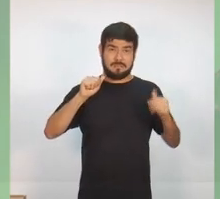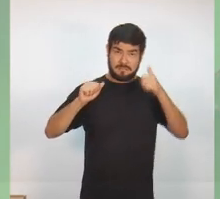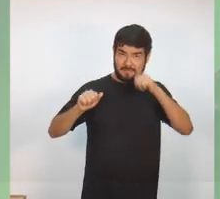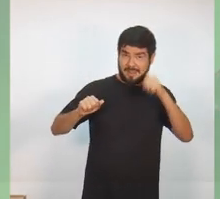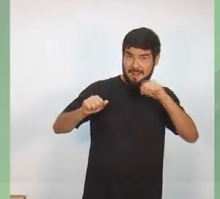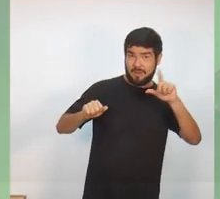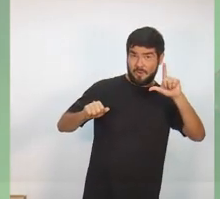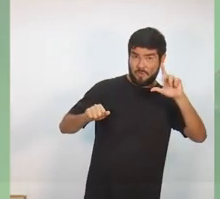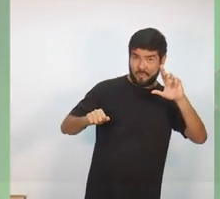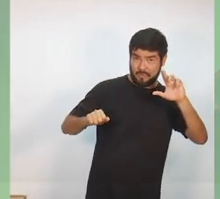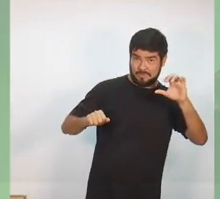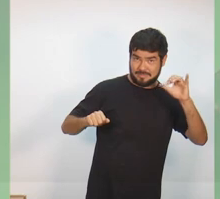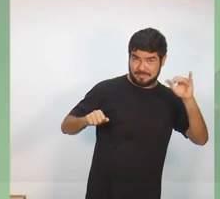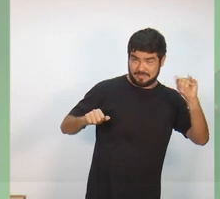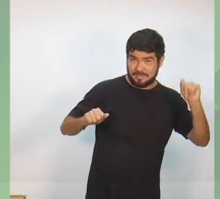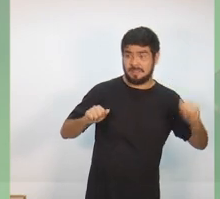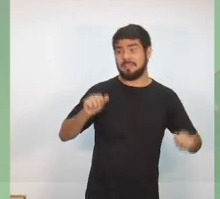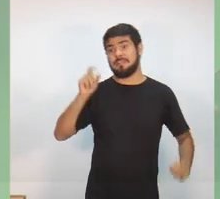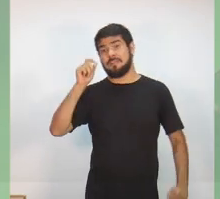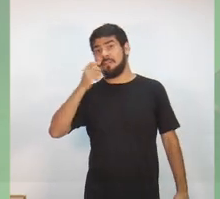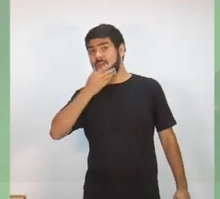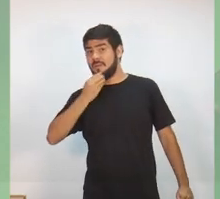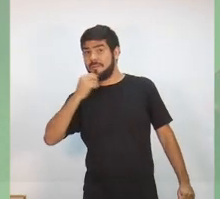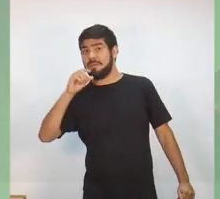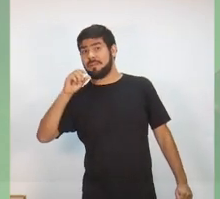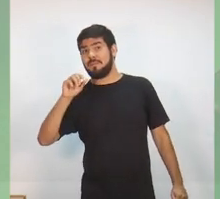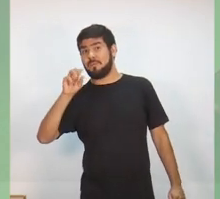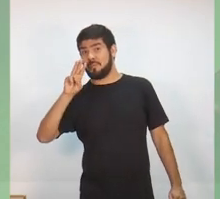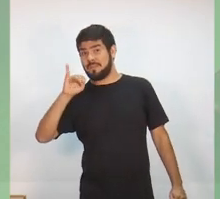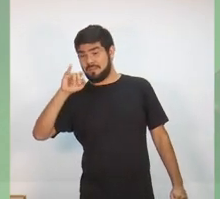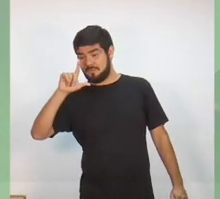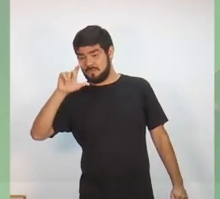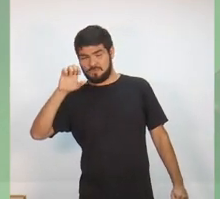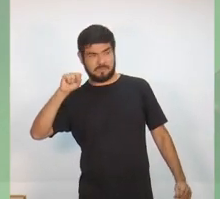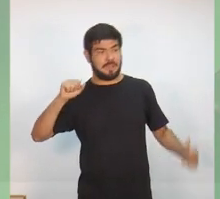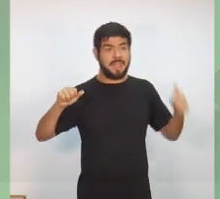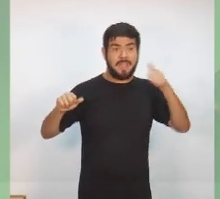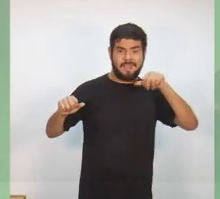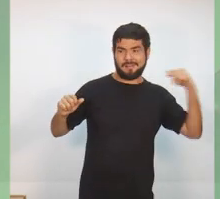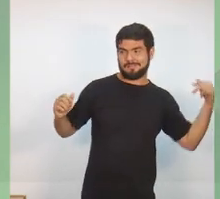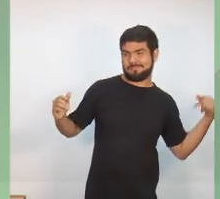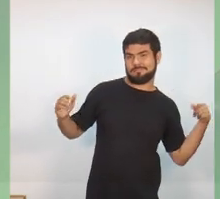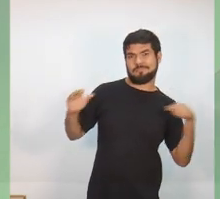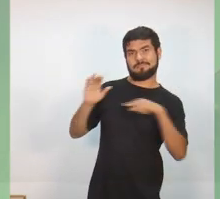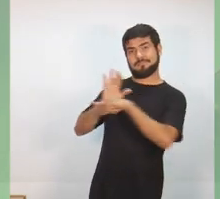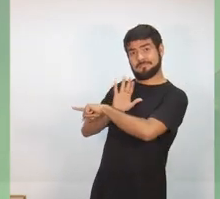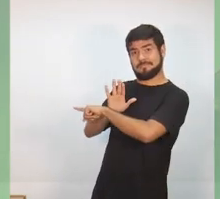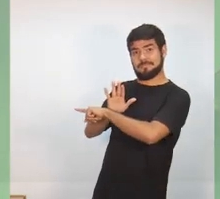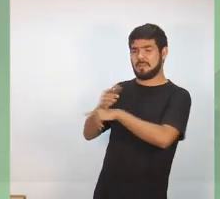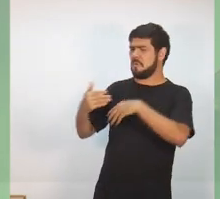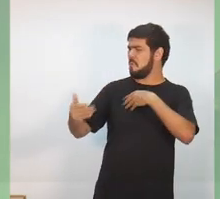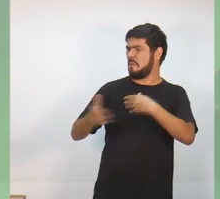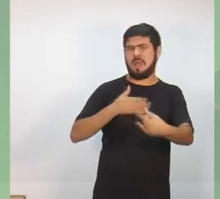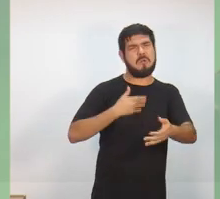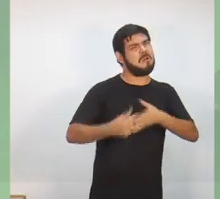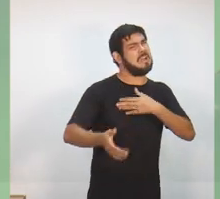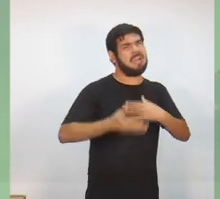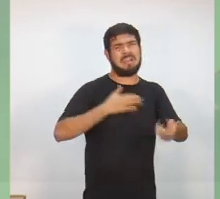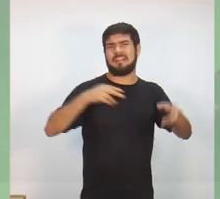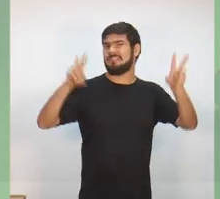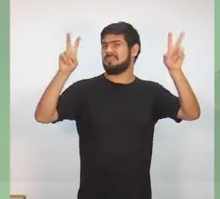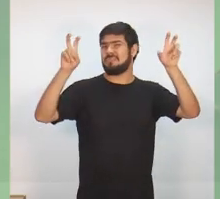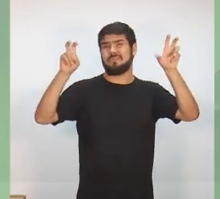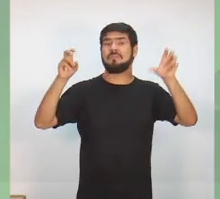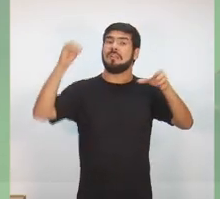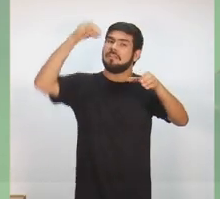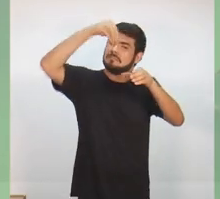ordem de sorteios, a candidata Lúcia Antônia tem 30 segundos para perguntar sobre qualquer assunto dentro do